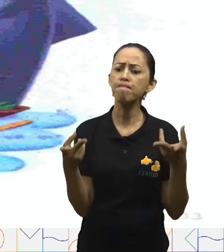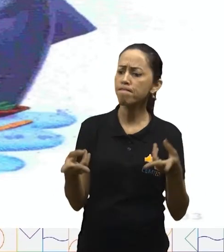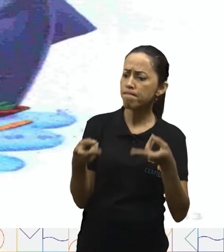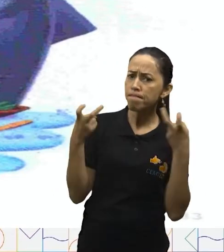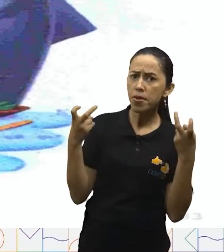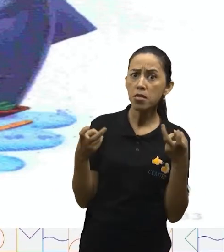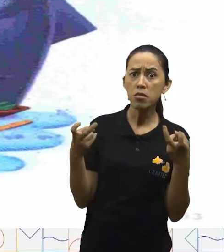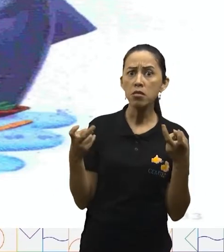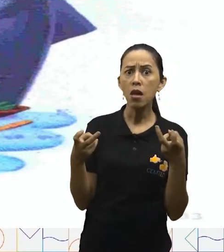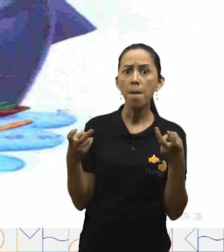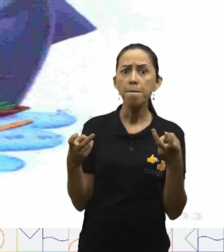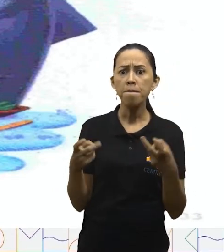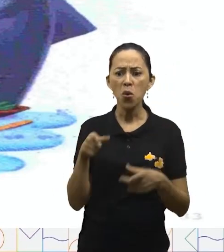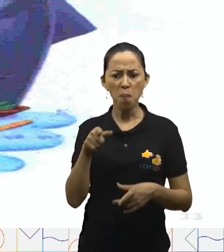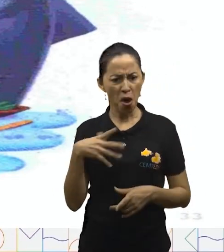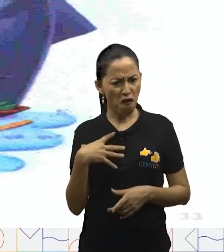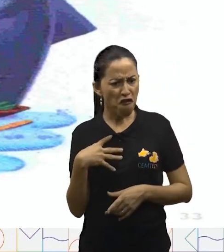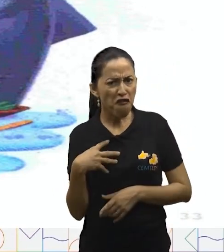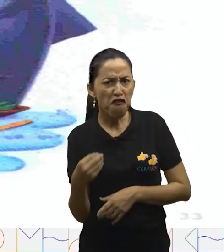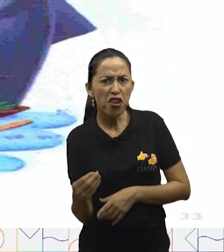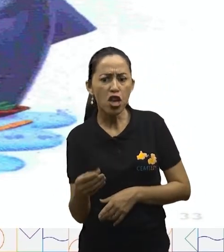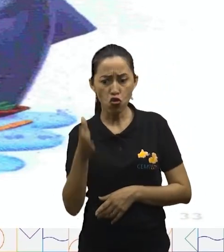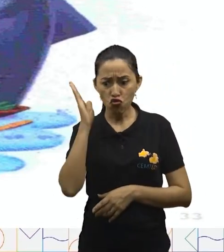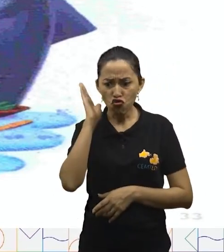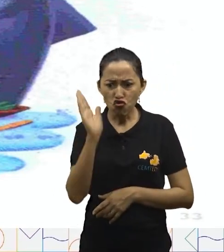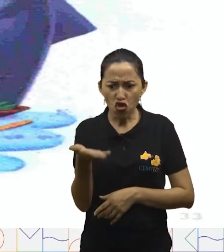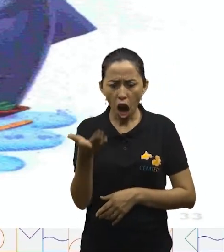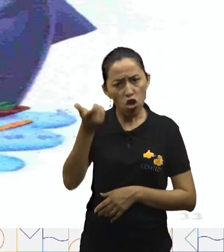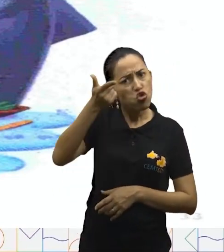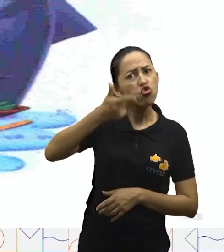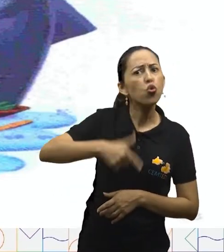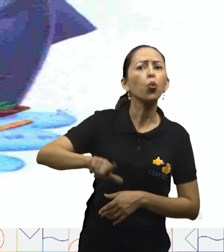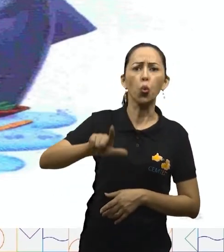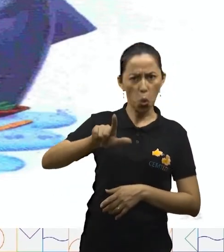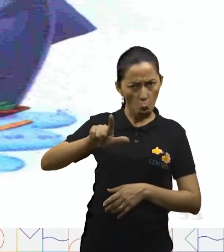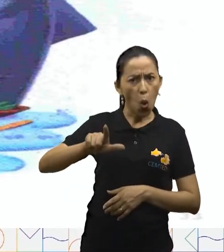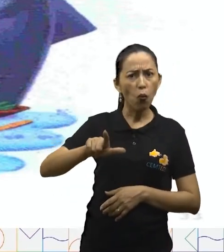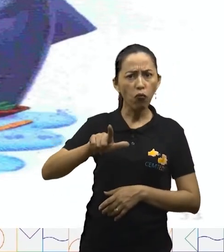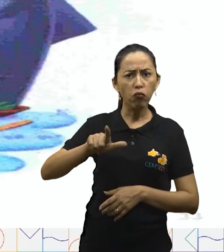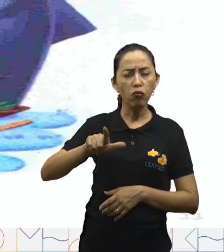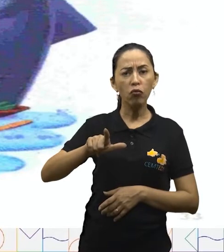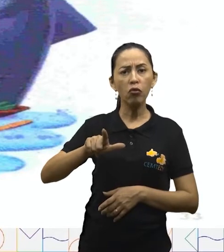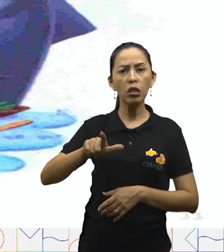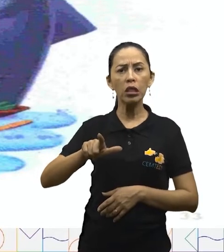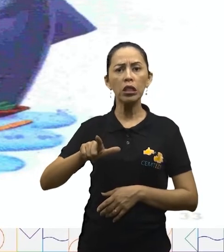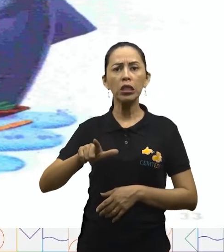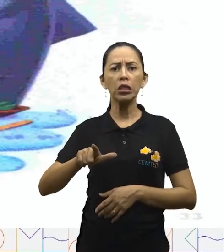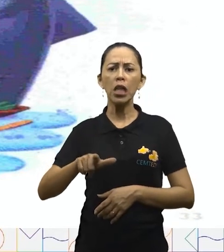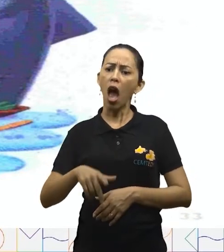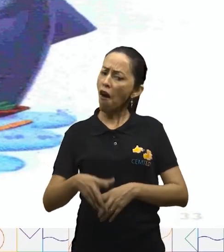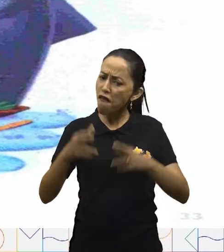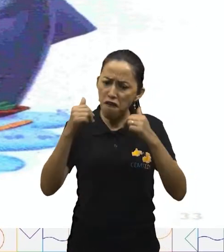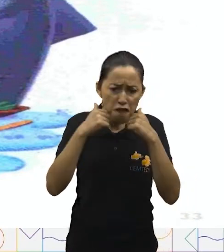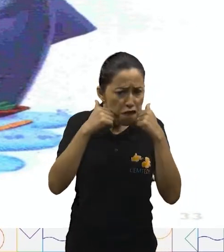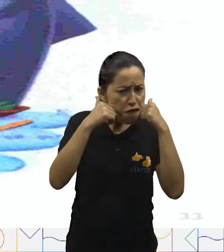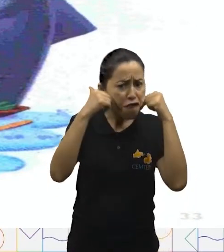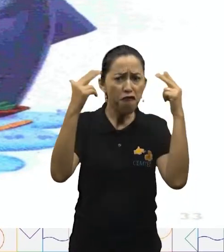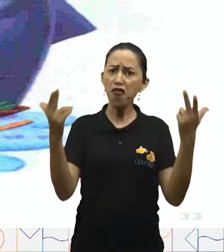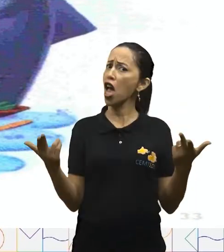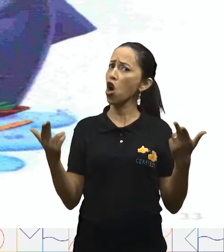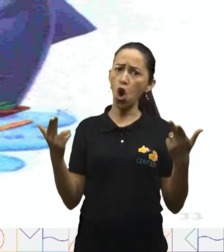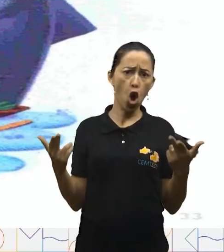o senhor meu filho já aprontou mais uma das suas. É a vergonha da família